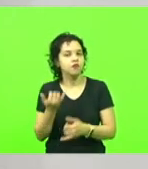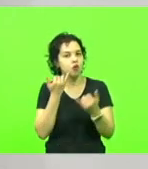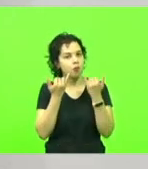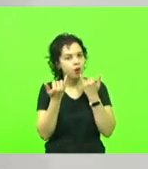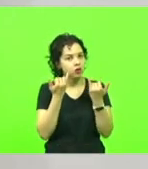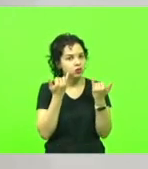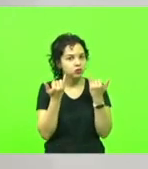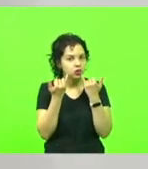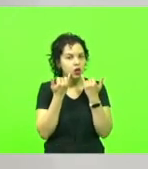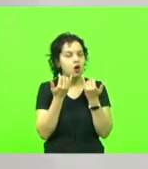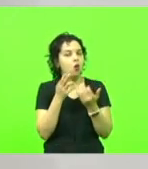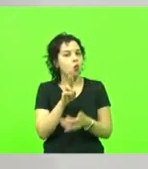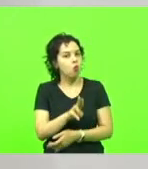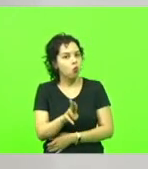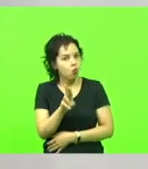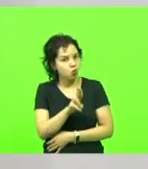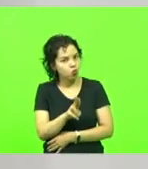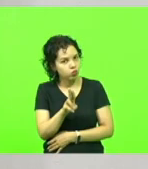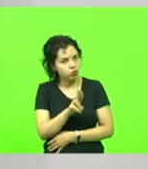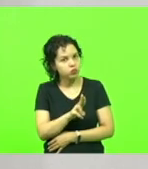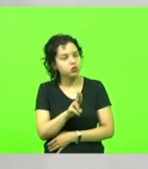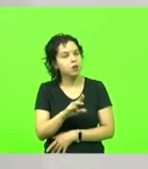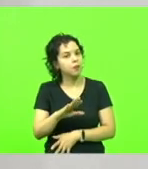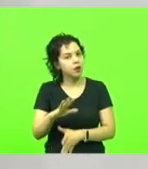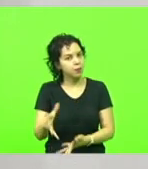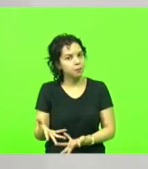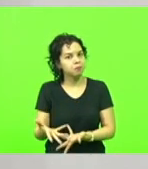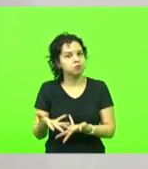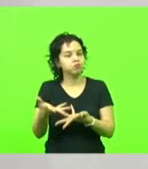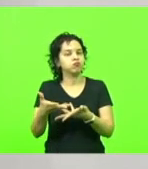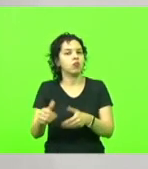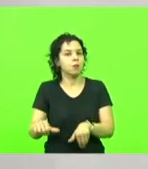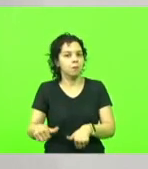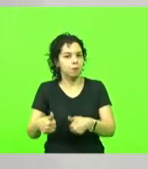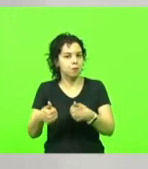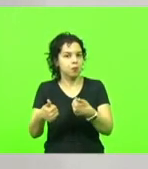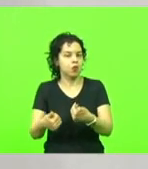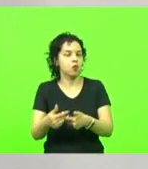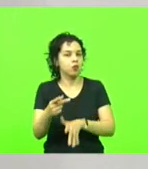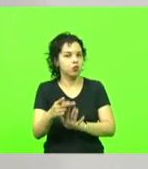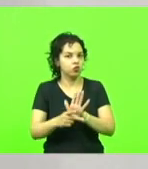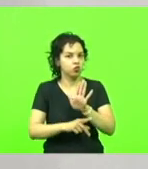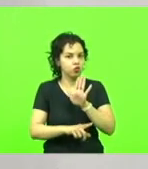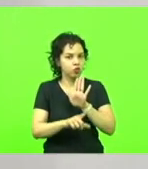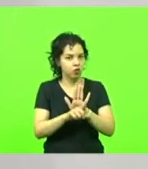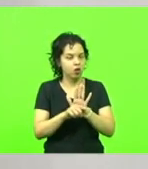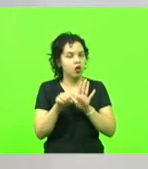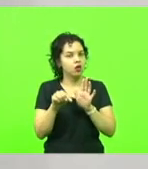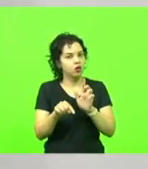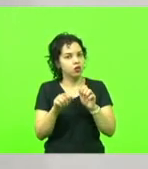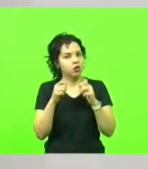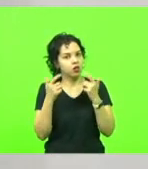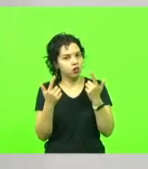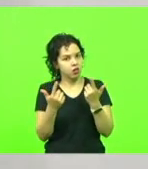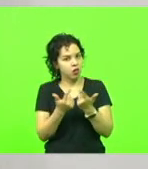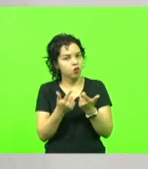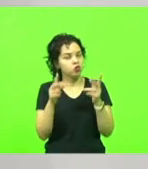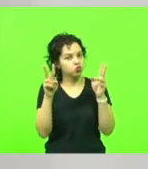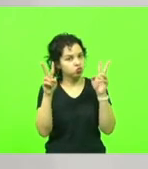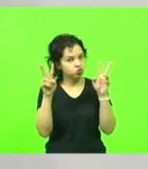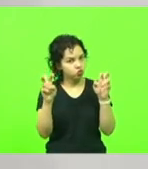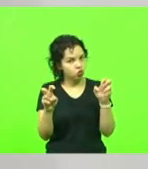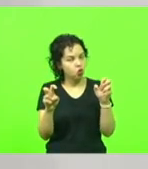para aprimorar o projeto de lei que está nesta casa e que trata da carreira dos